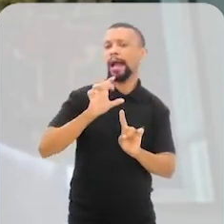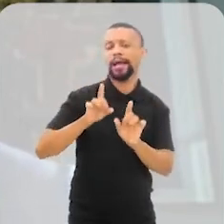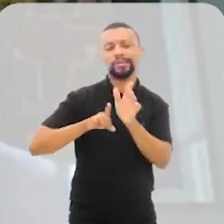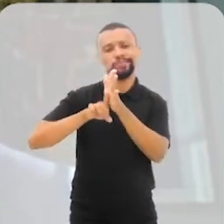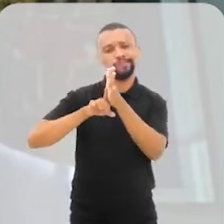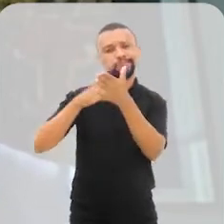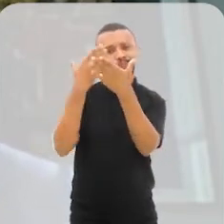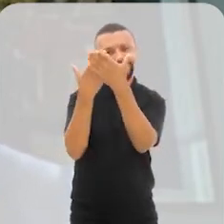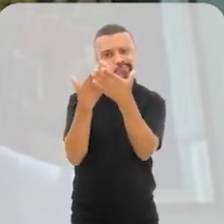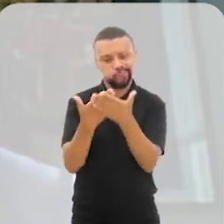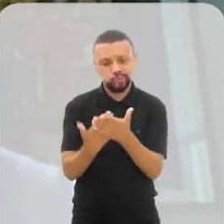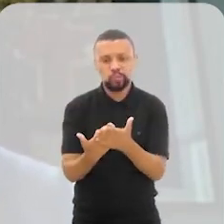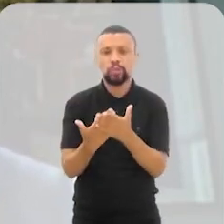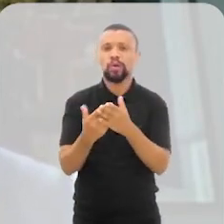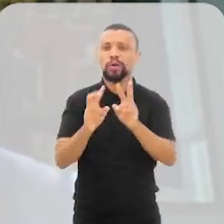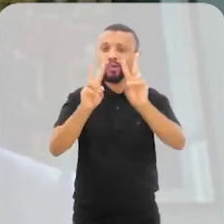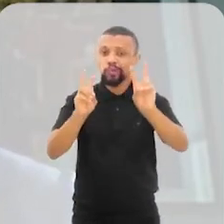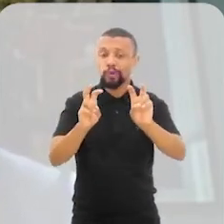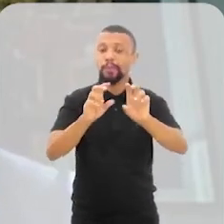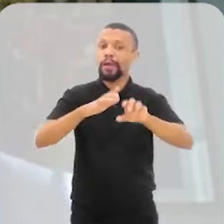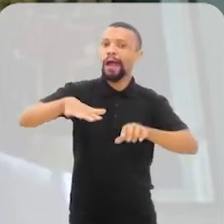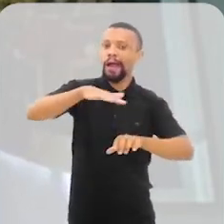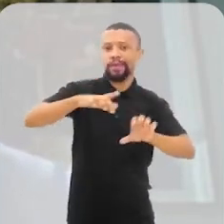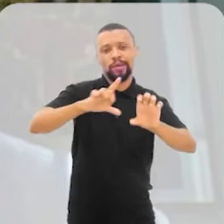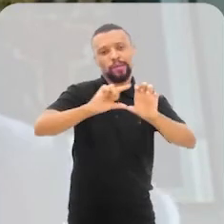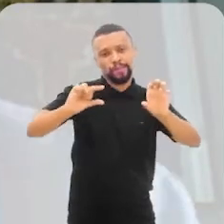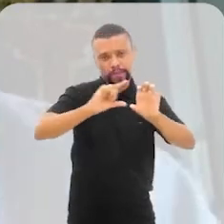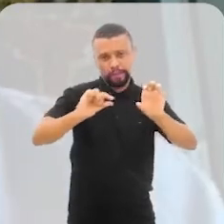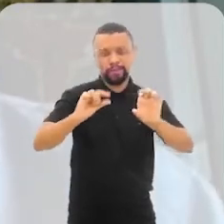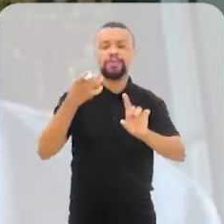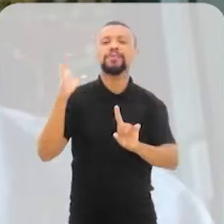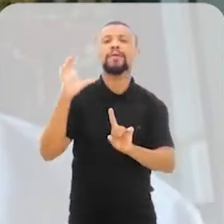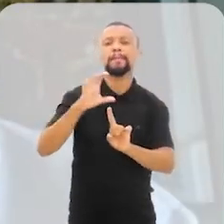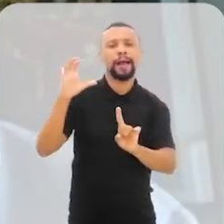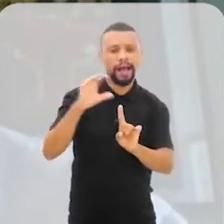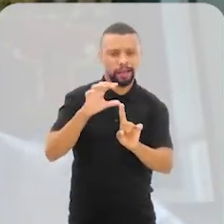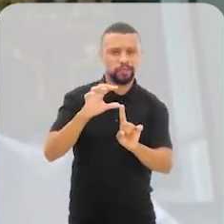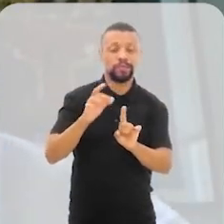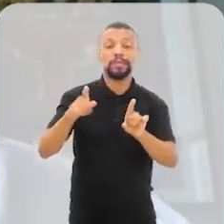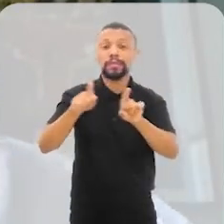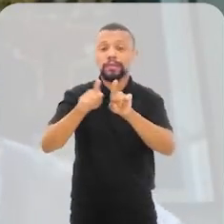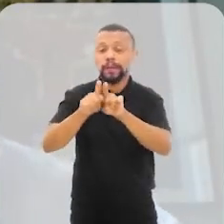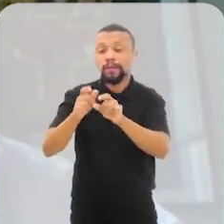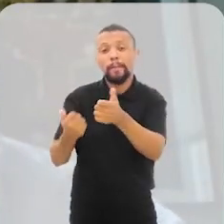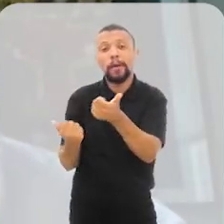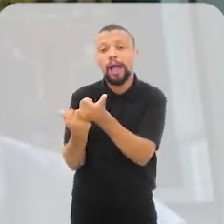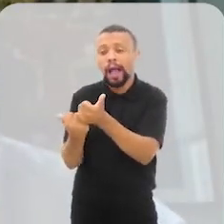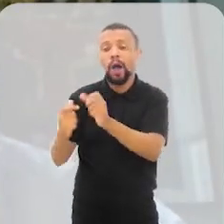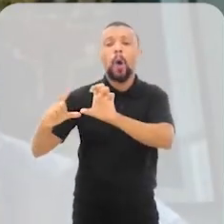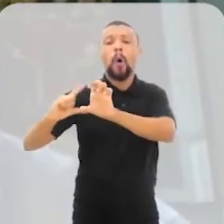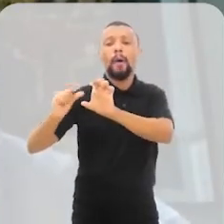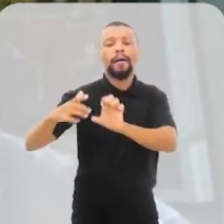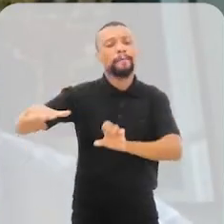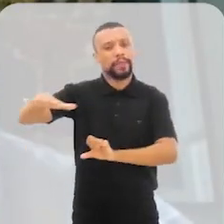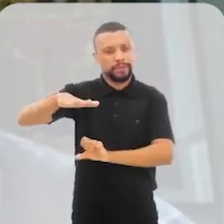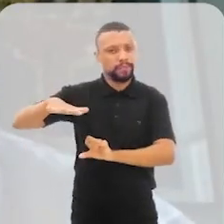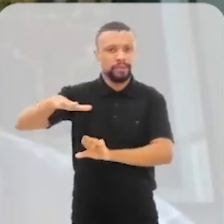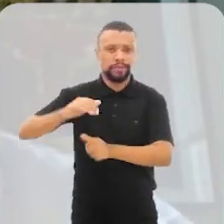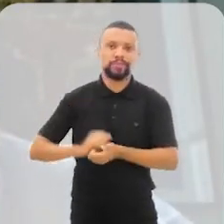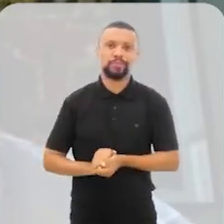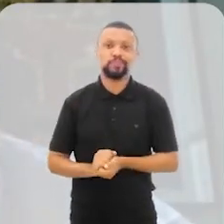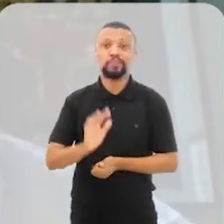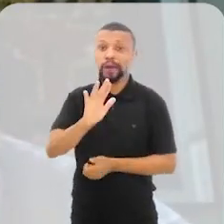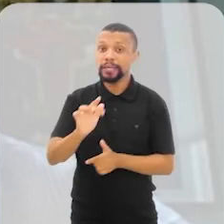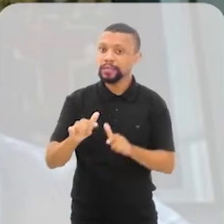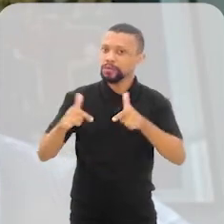que estudam o empreendedorismo de impacto e os próprios empreendimentos de impacto também. Mas eu diria